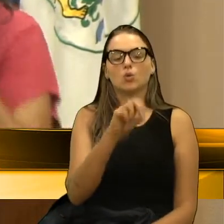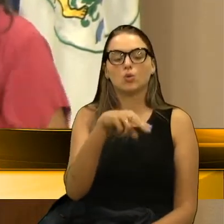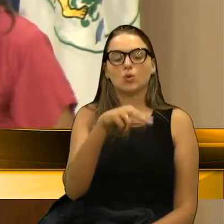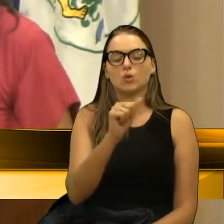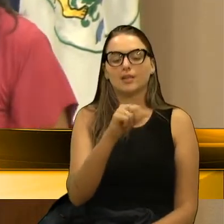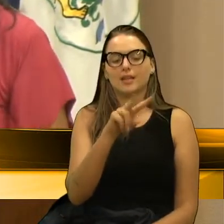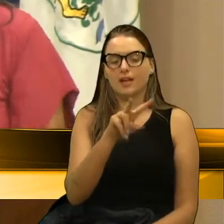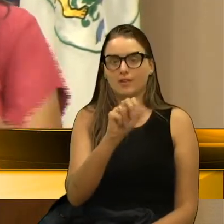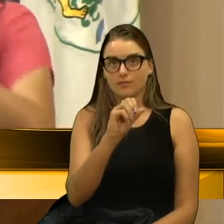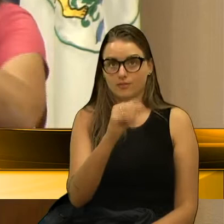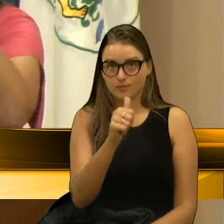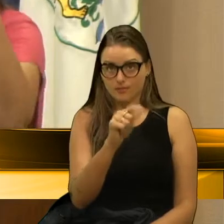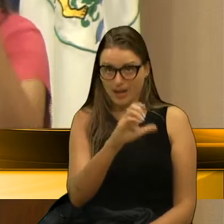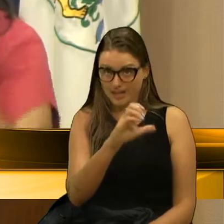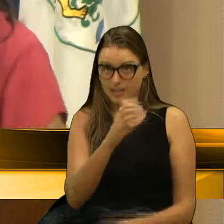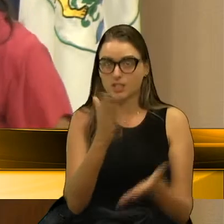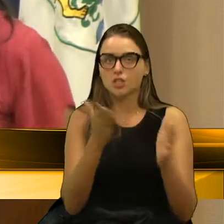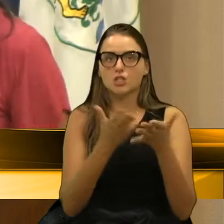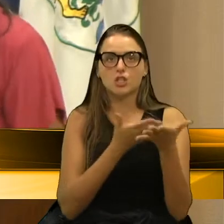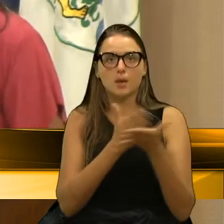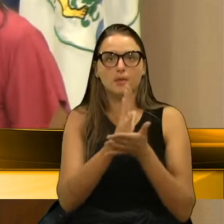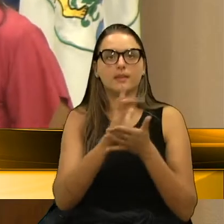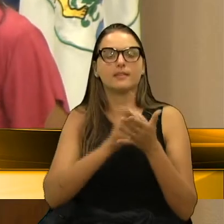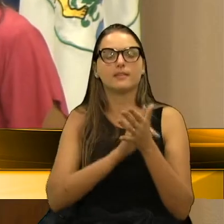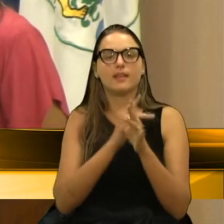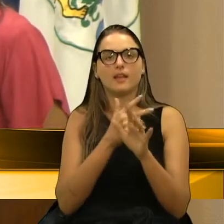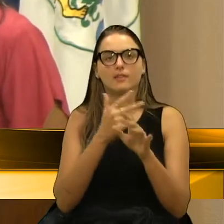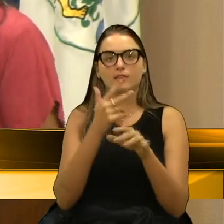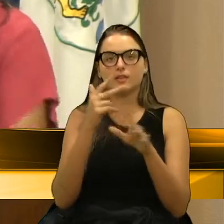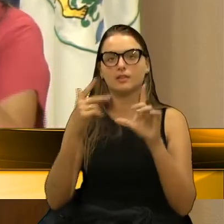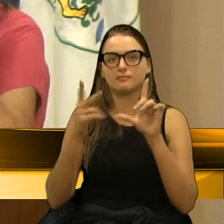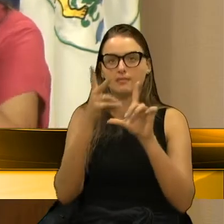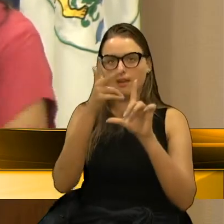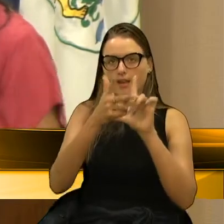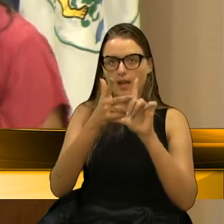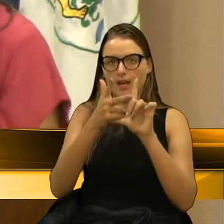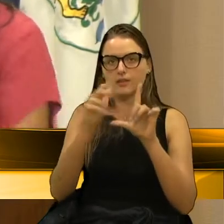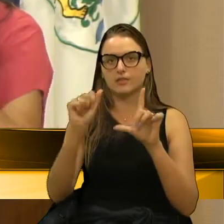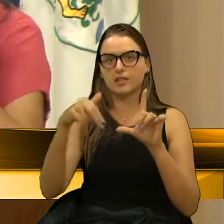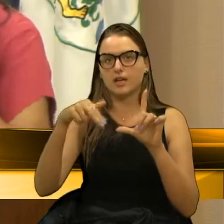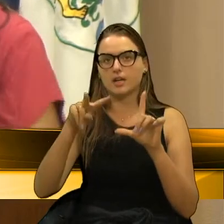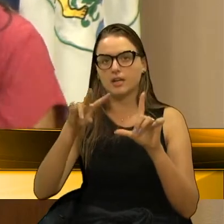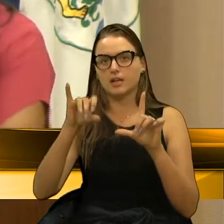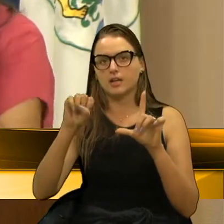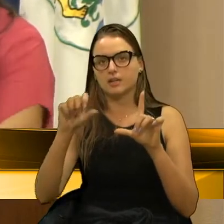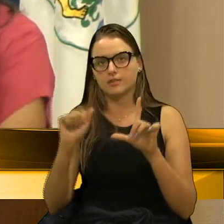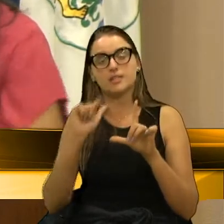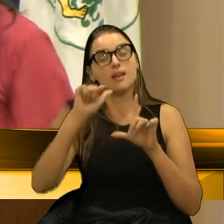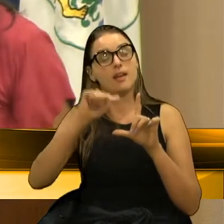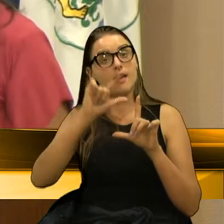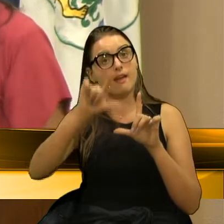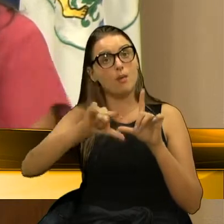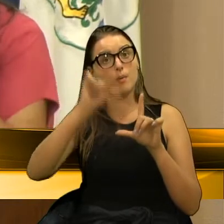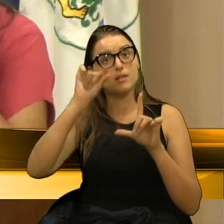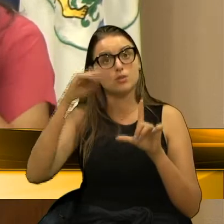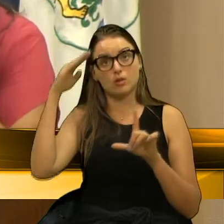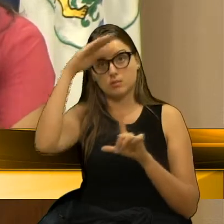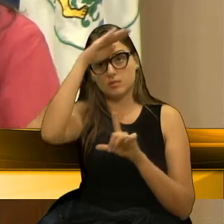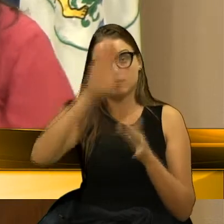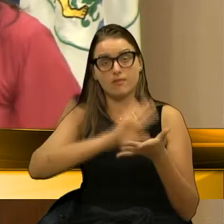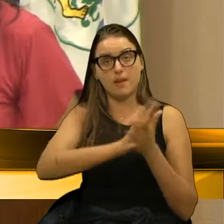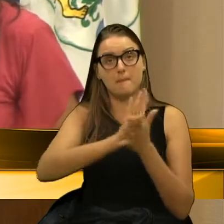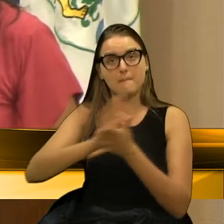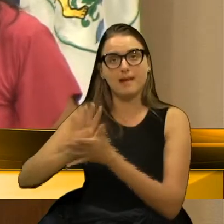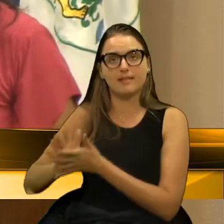que já foi aprovada pela Anvisa, que teve a live da Anvisa. E isso é uma escolha que vai matar muita gente, além das que já